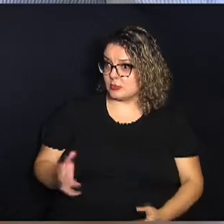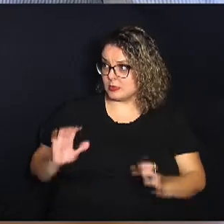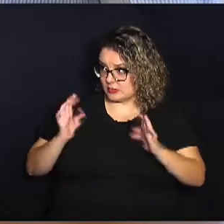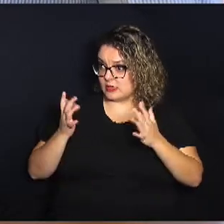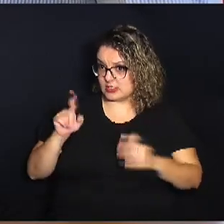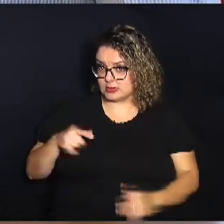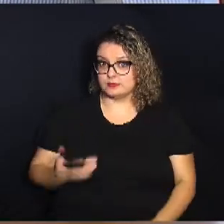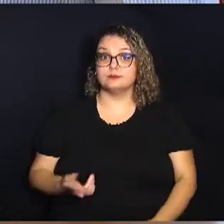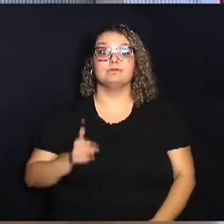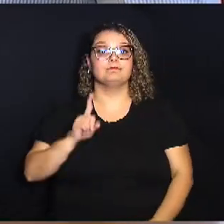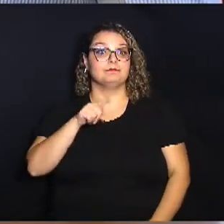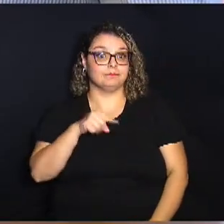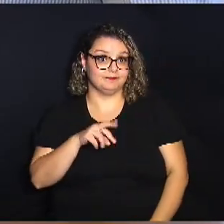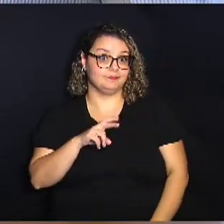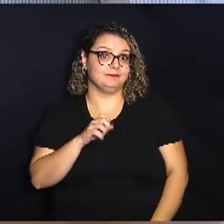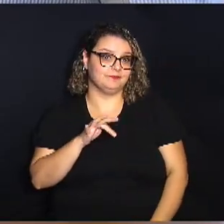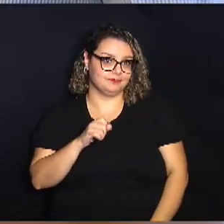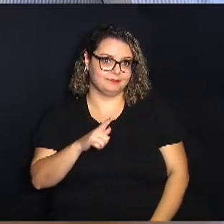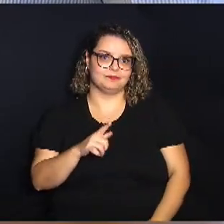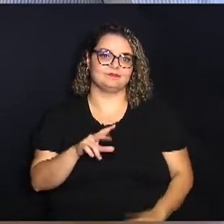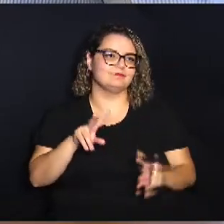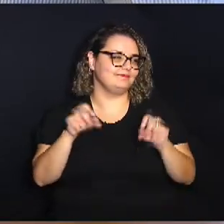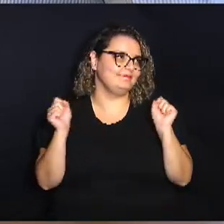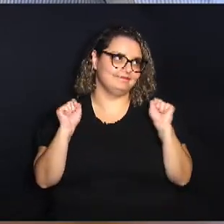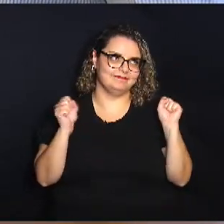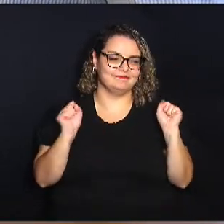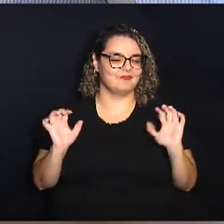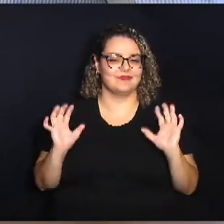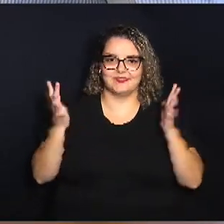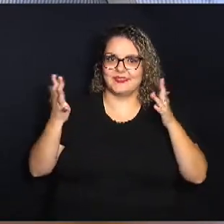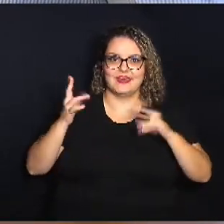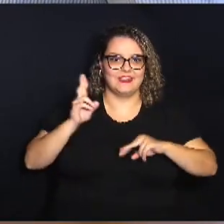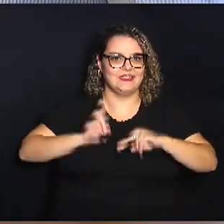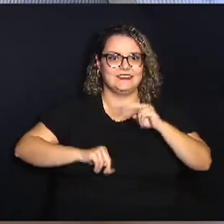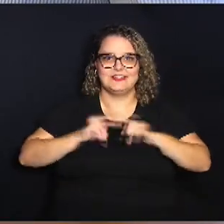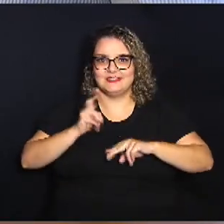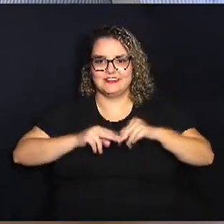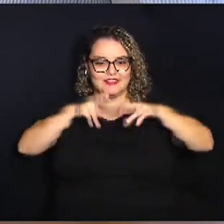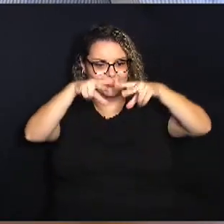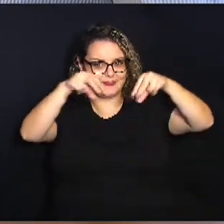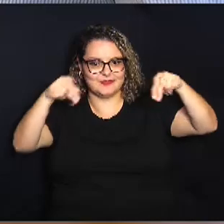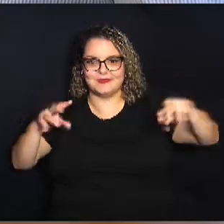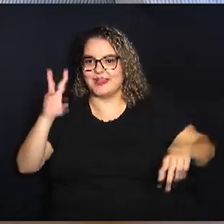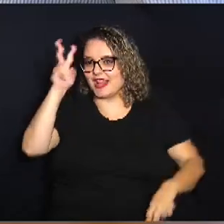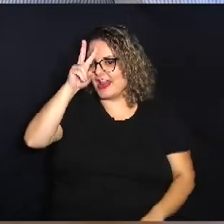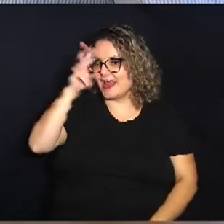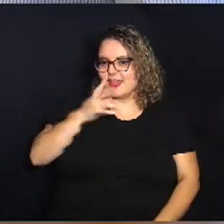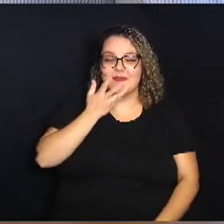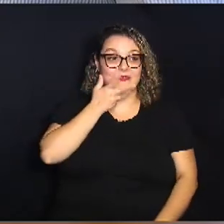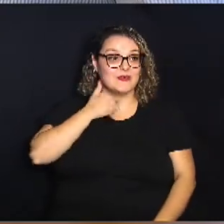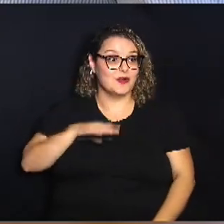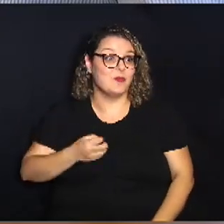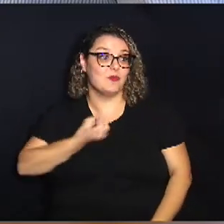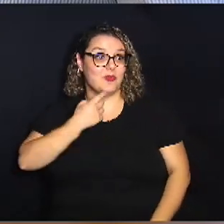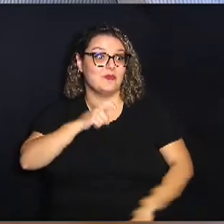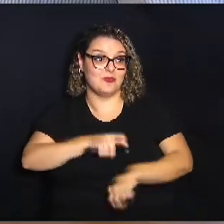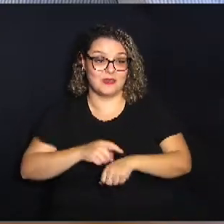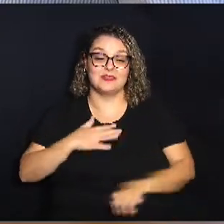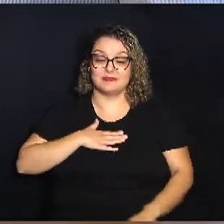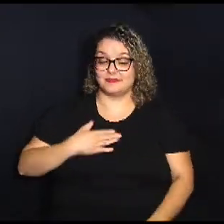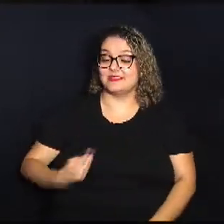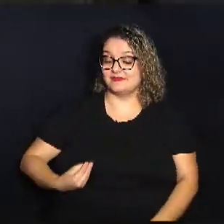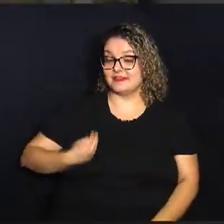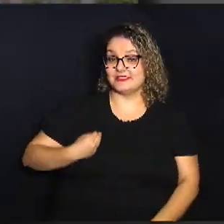pois é Rafael eu adoro esse tema festa junina me lembra a infância me lembram bons momentos da minha vida e